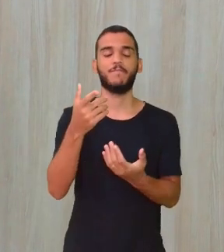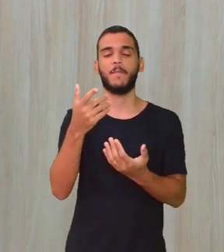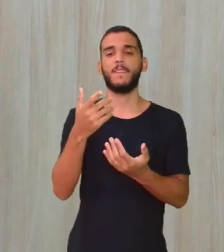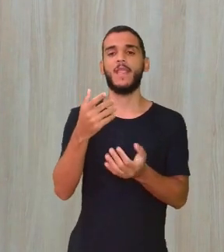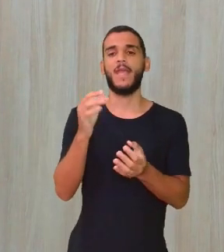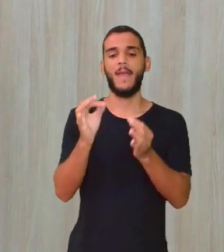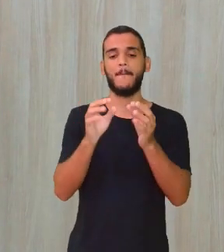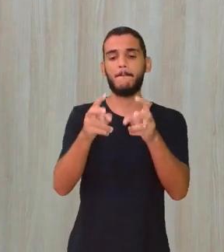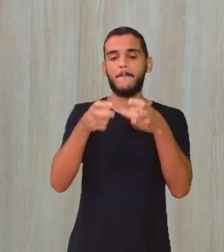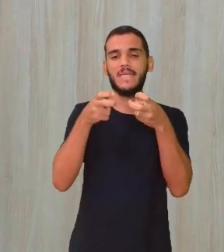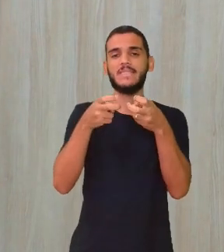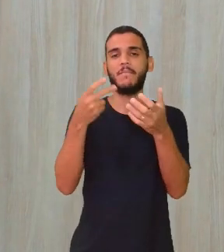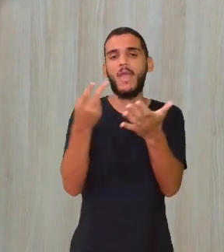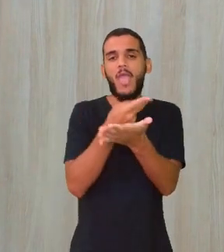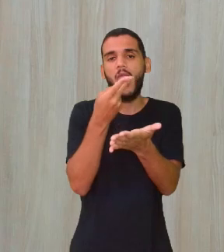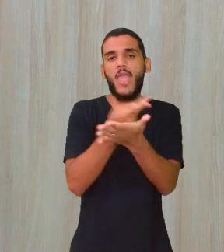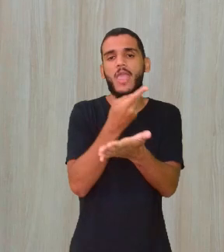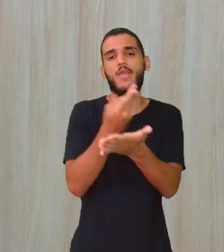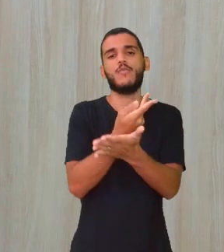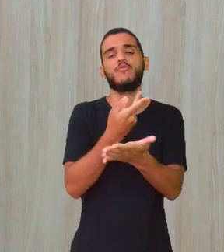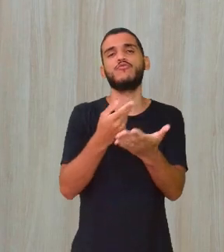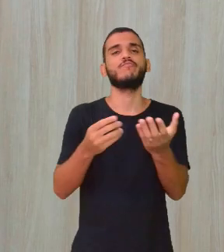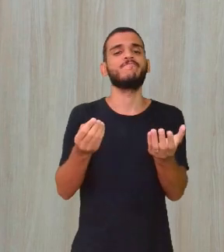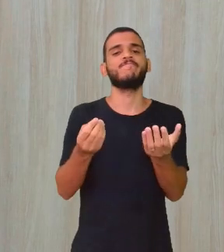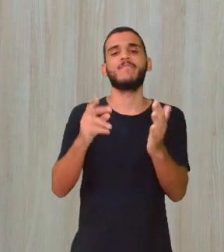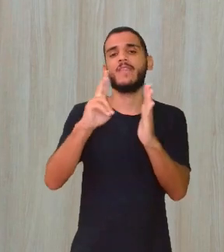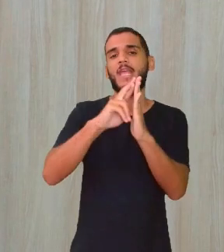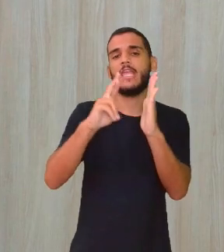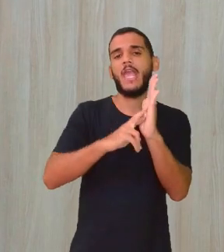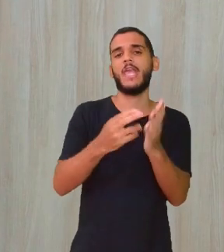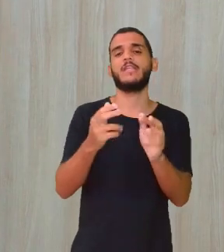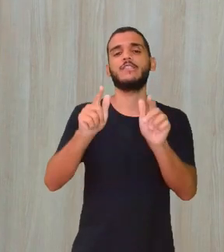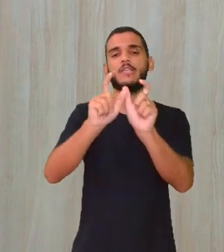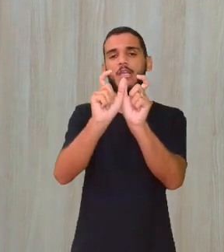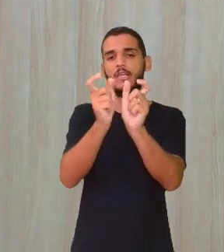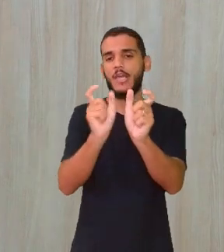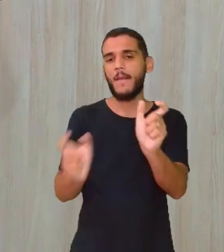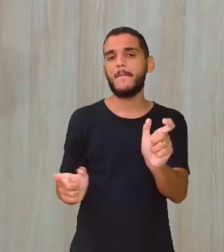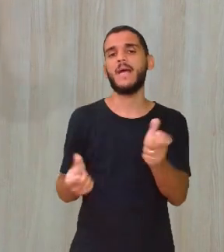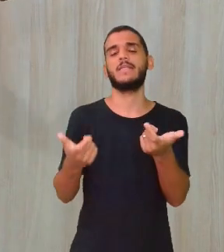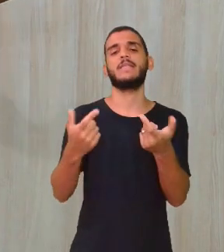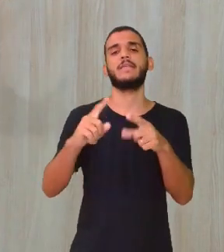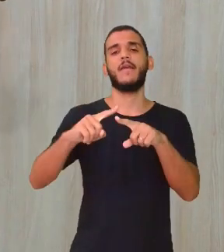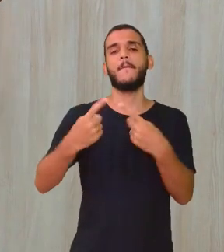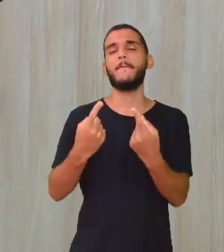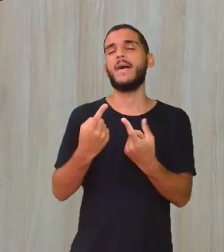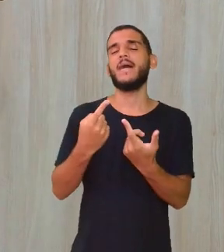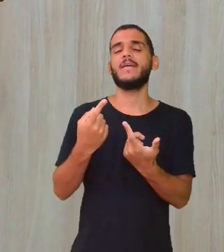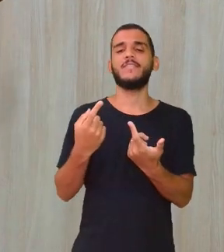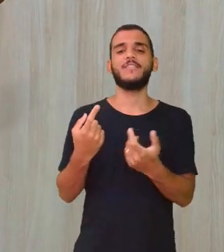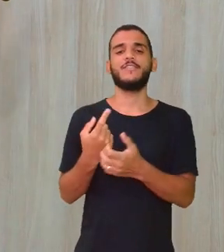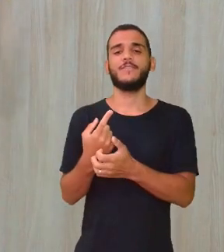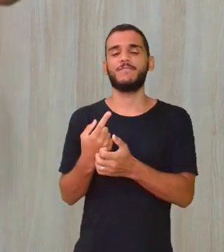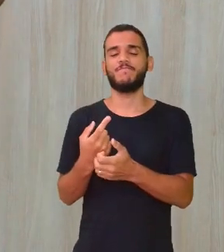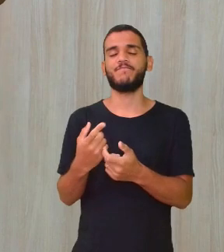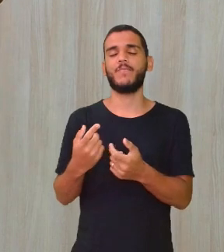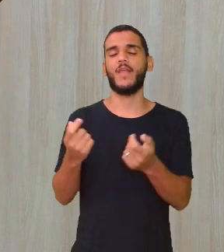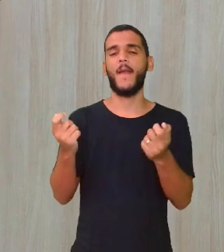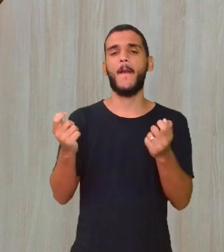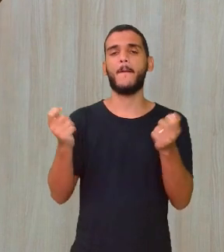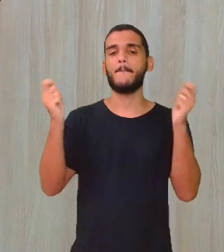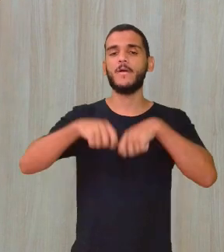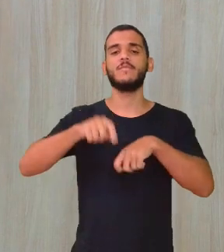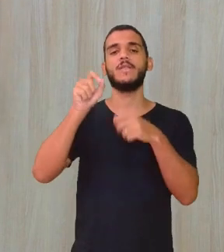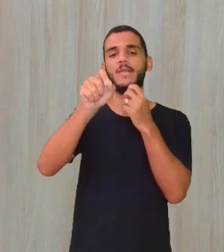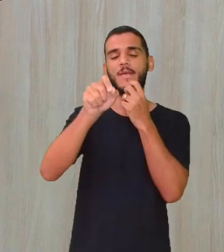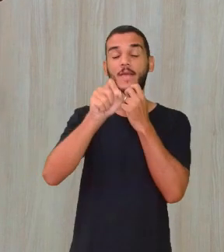ortográficos, gramaticais, que não fariam jus a um registro formal, a gente não pode negar que